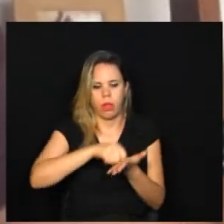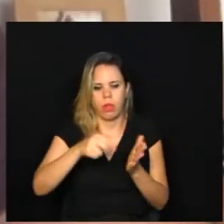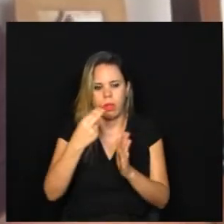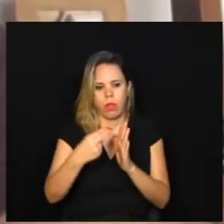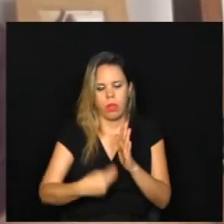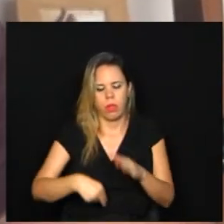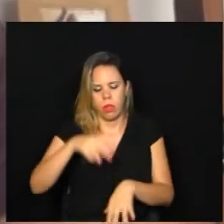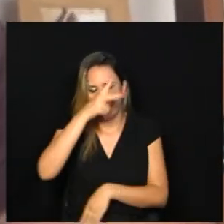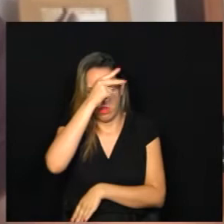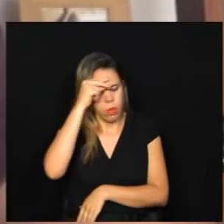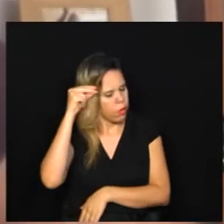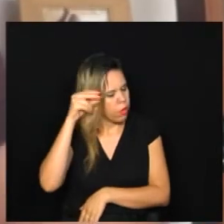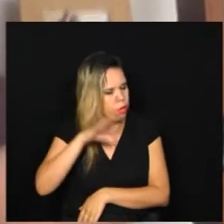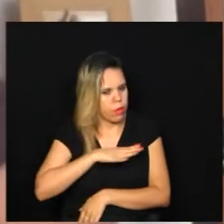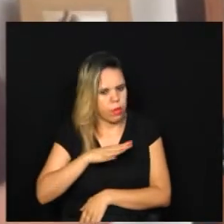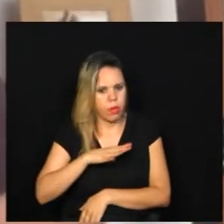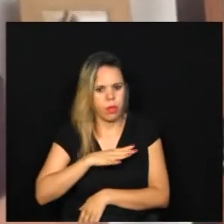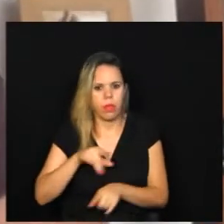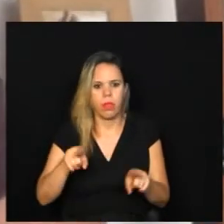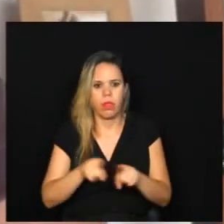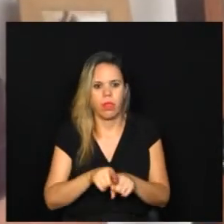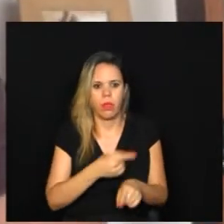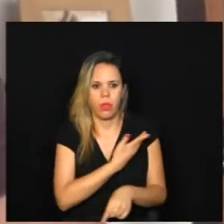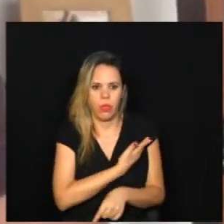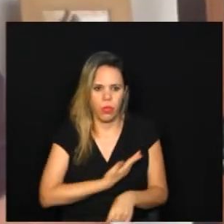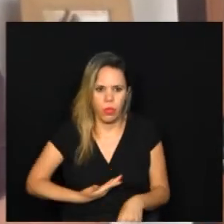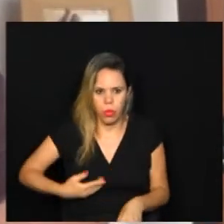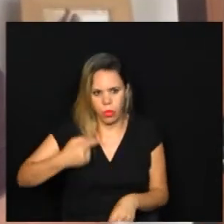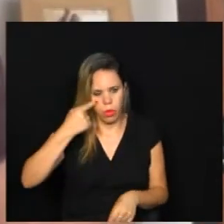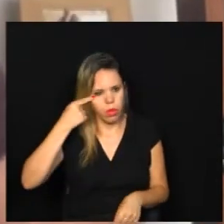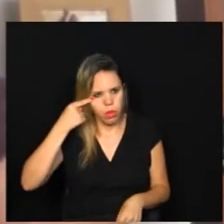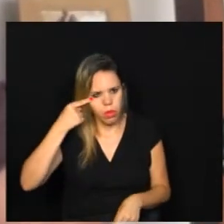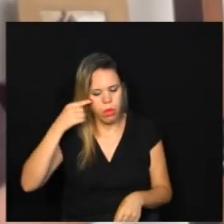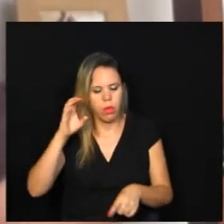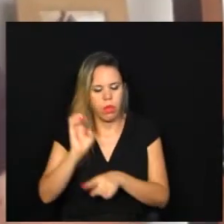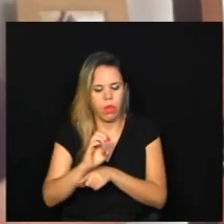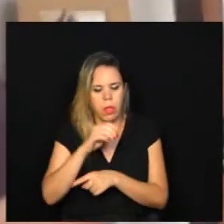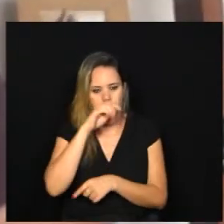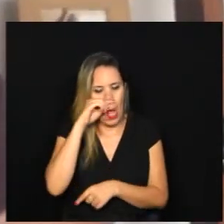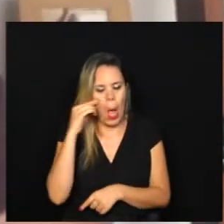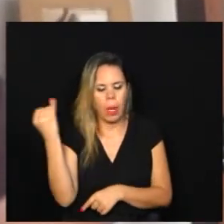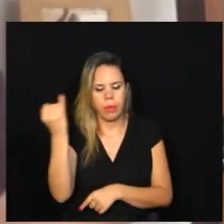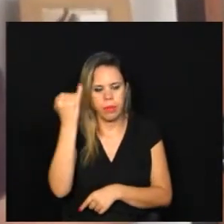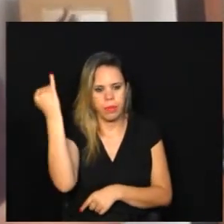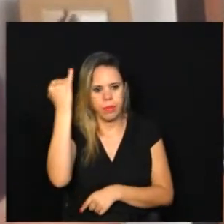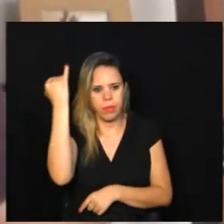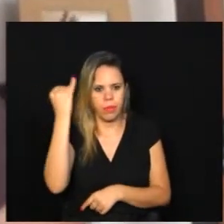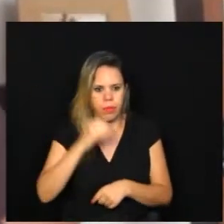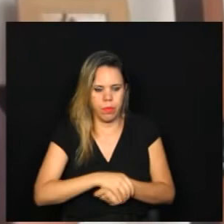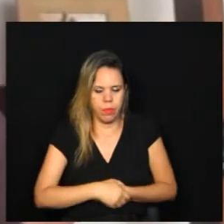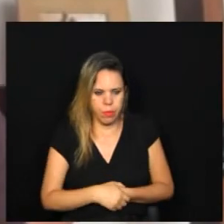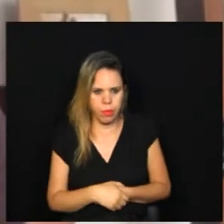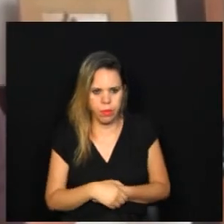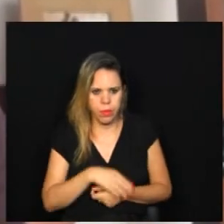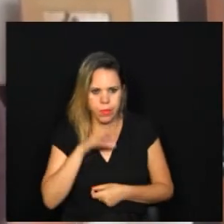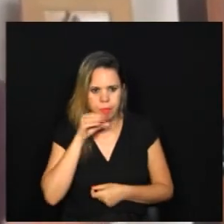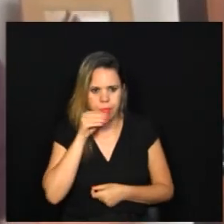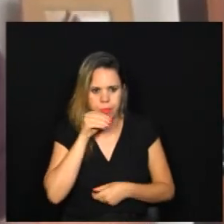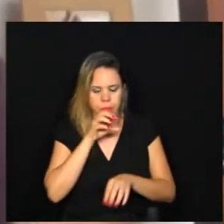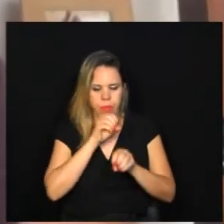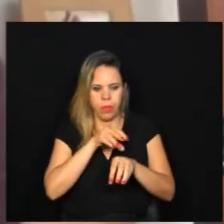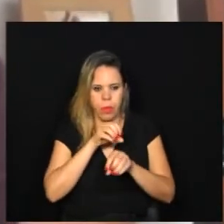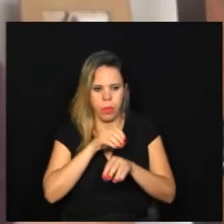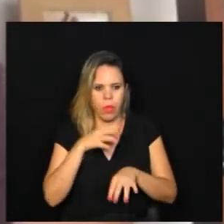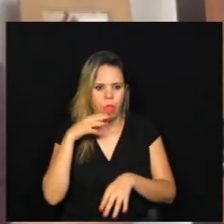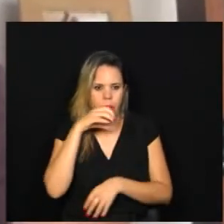tanto para o prefeito da cidade como para o governador do estado. É muito importante que os trabalhadores da educação